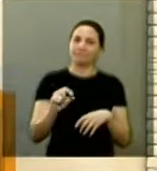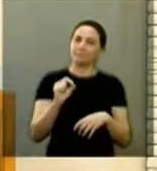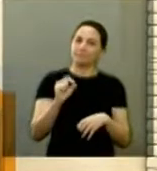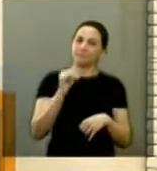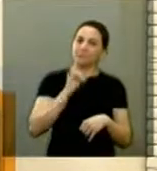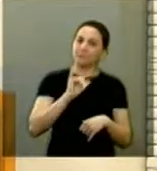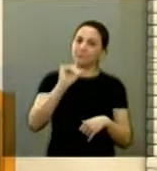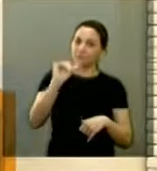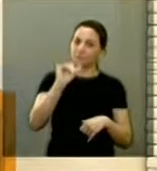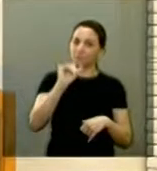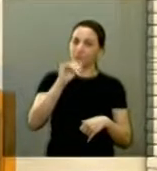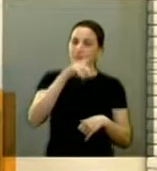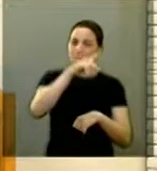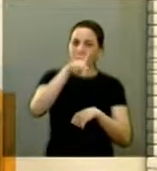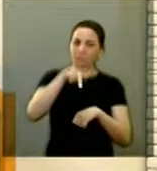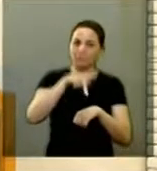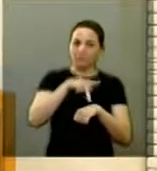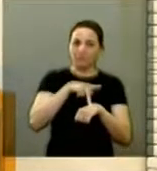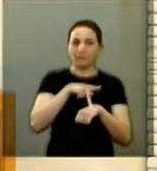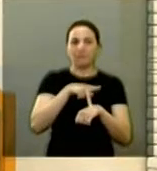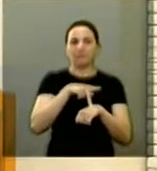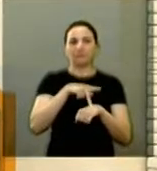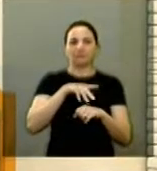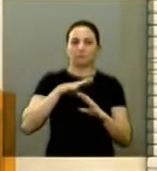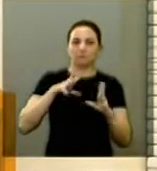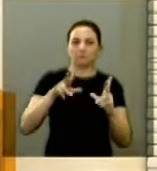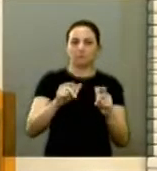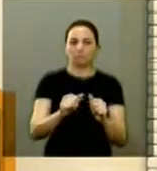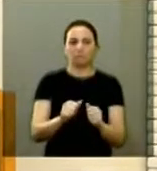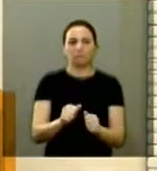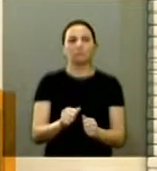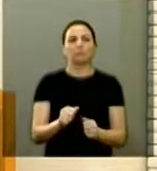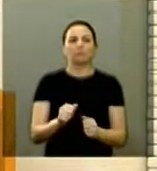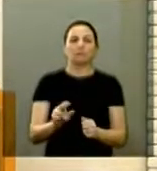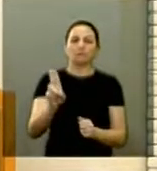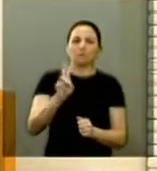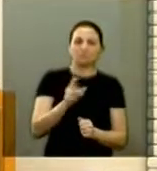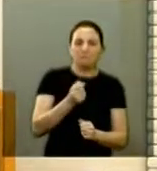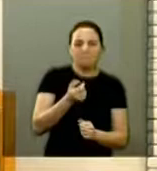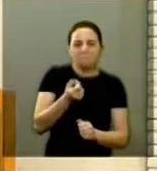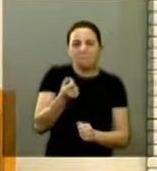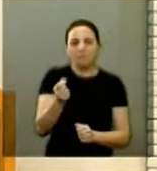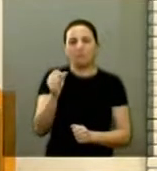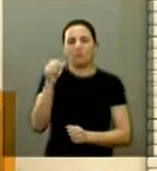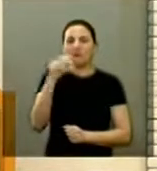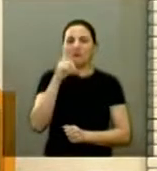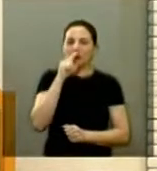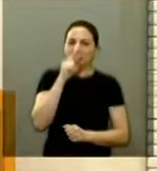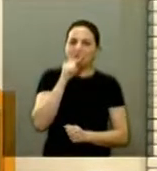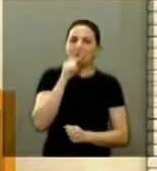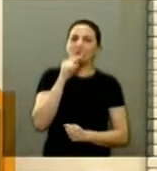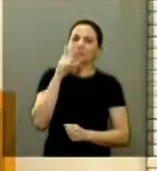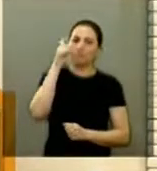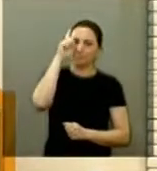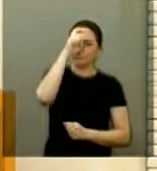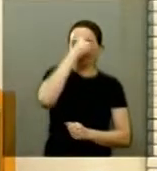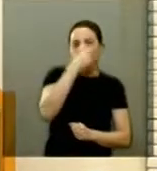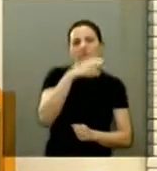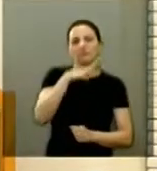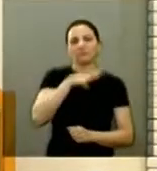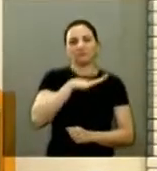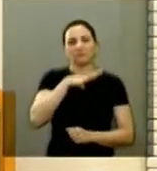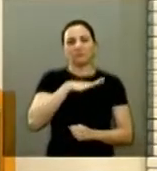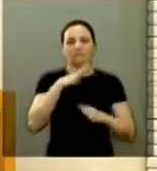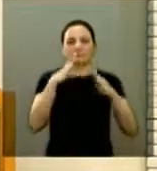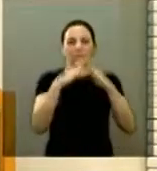que a notícia no Brasil todo a falta de água o racionamento uma dificuldade enorme em todas as cidades